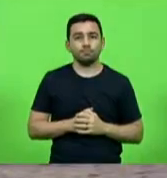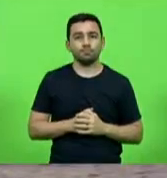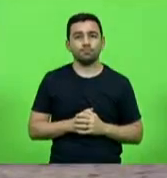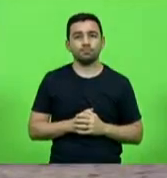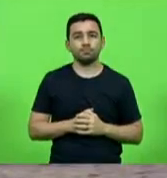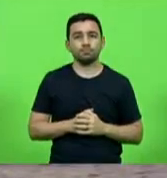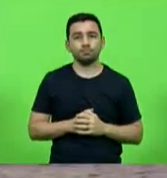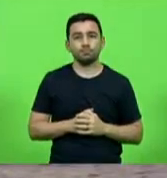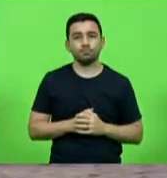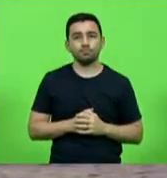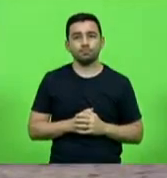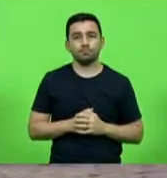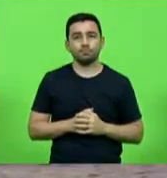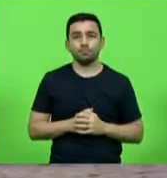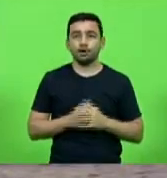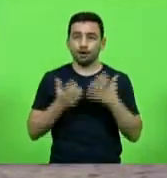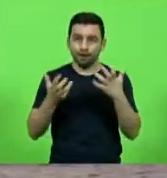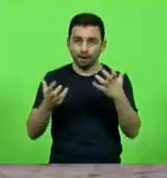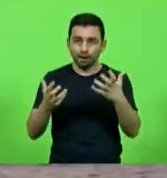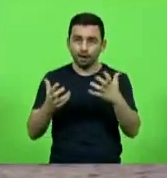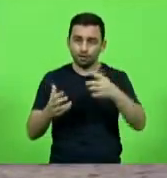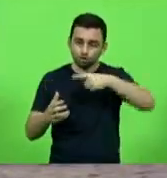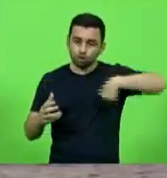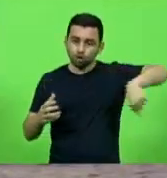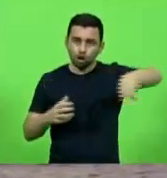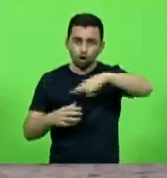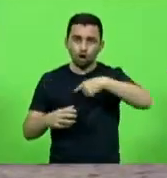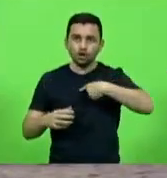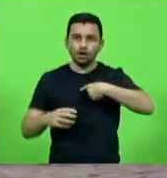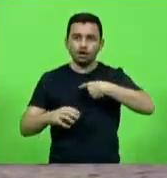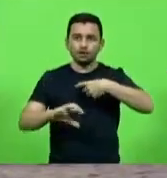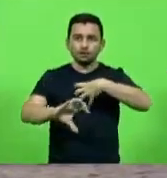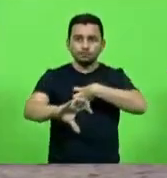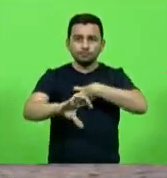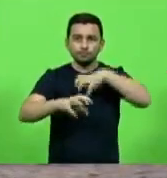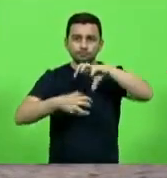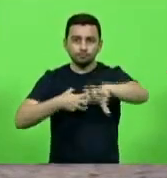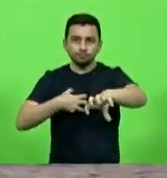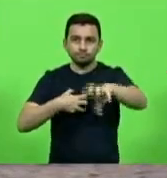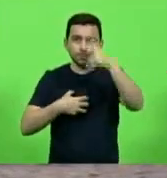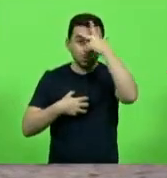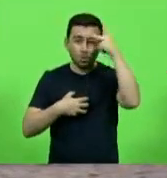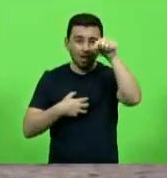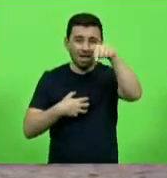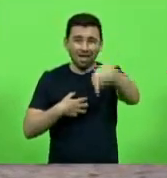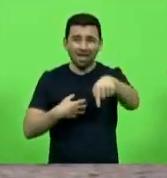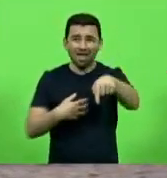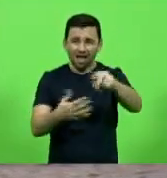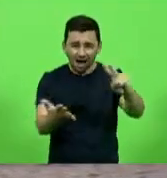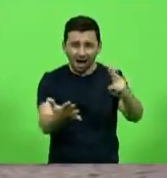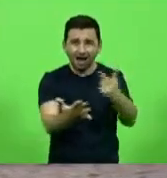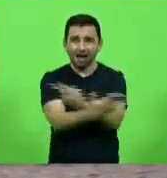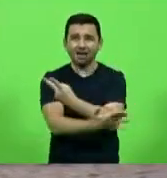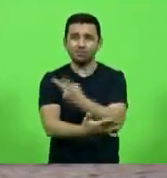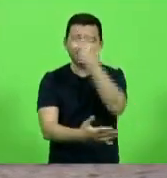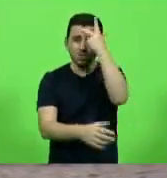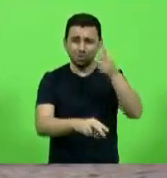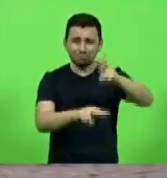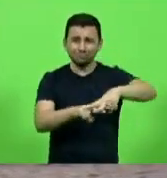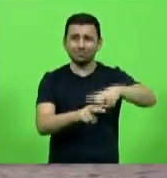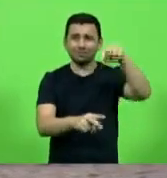Está querendo que nós nos coloquemos no lugar do presidiário, que cometeu um crime e está preso.